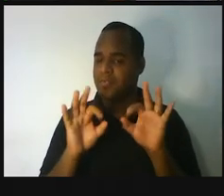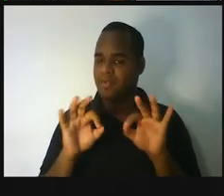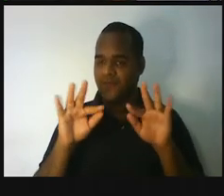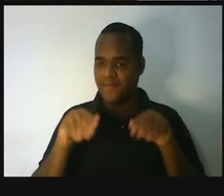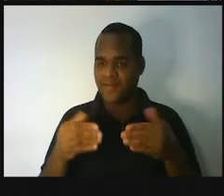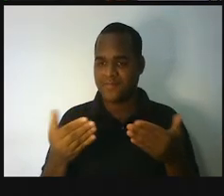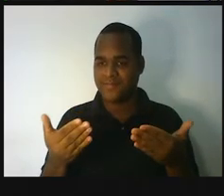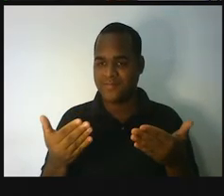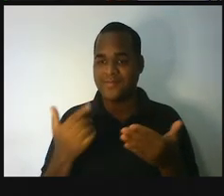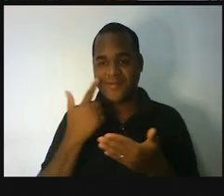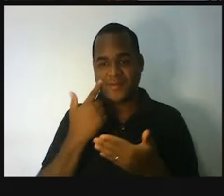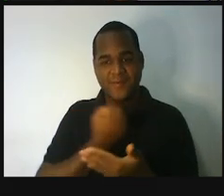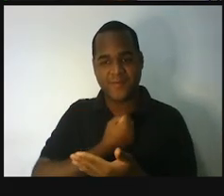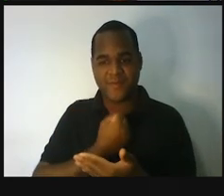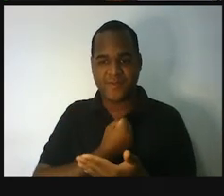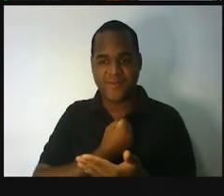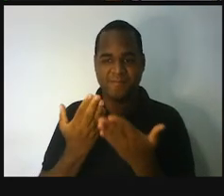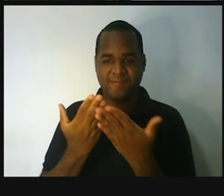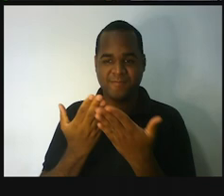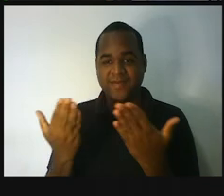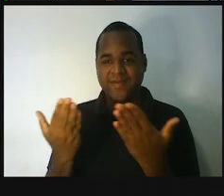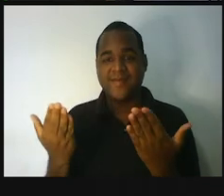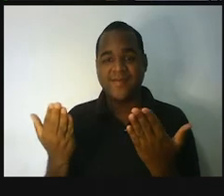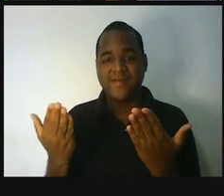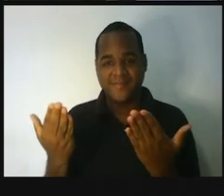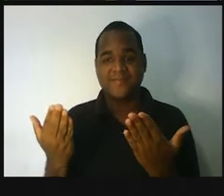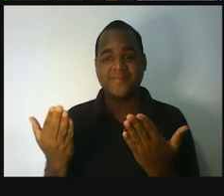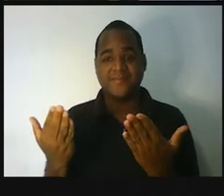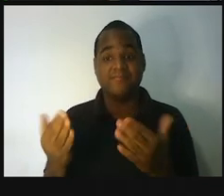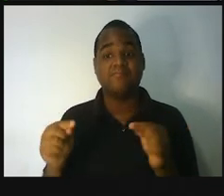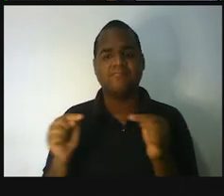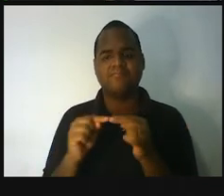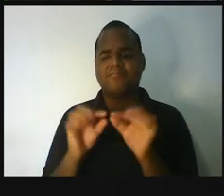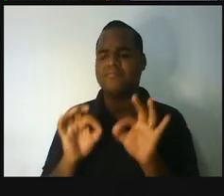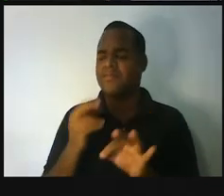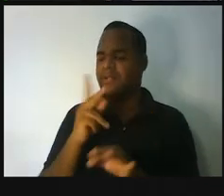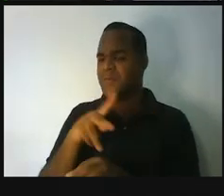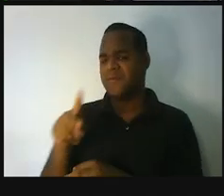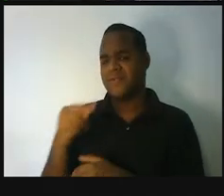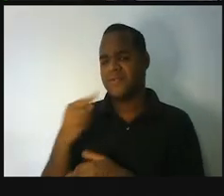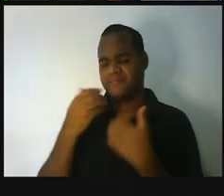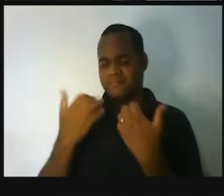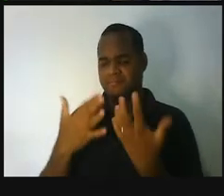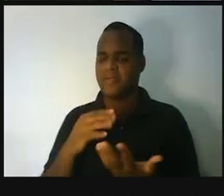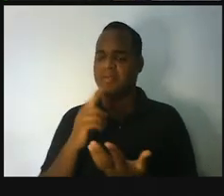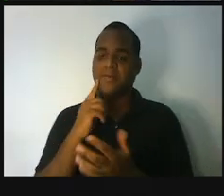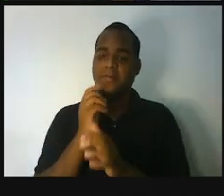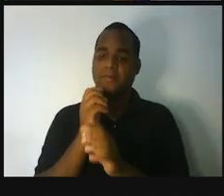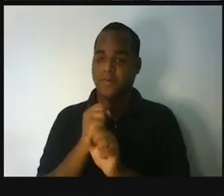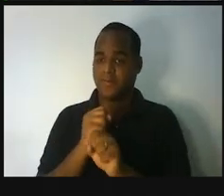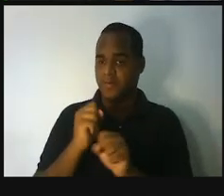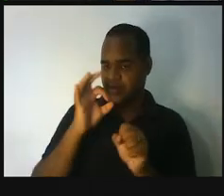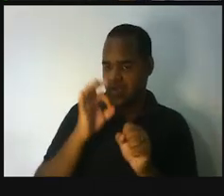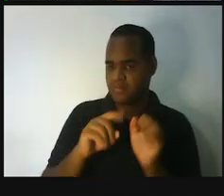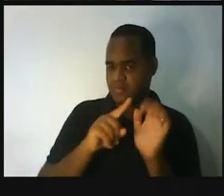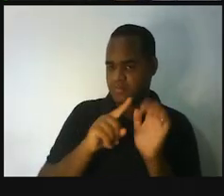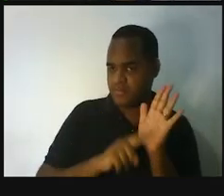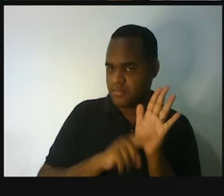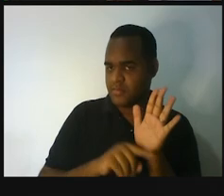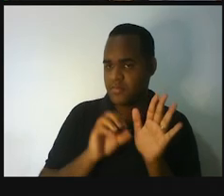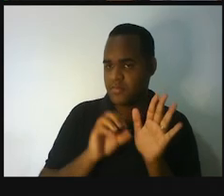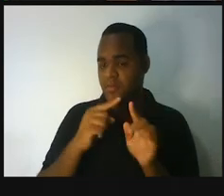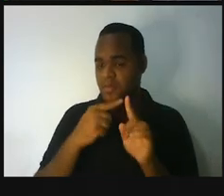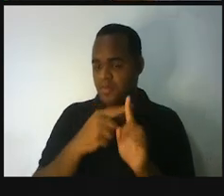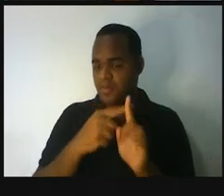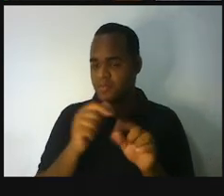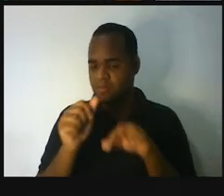tabelinha aqui. Ah, professor, entendi. Então, professor, se para saber se a conta de menos está certa, eu uso a de mais, e